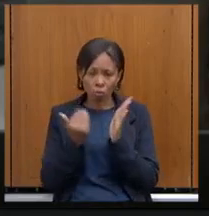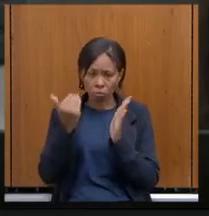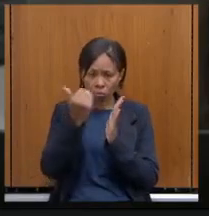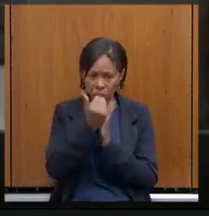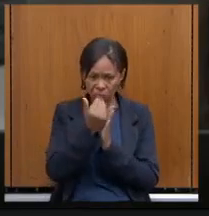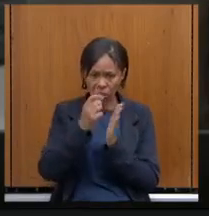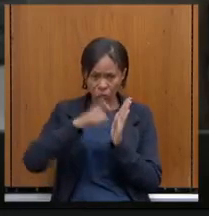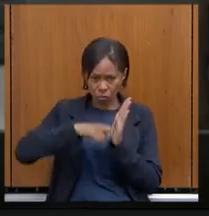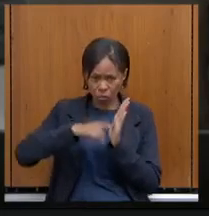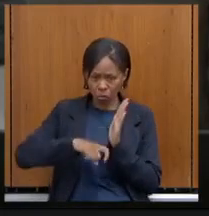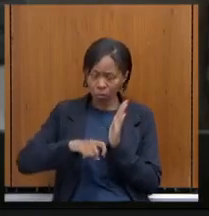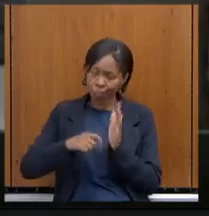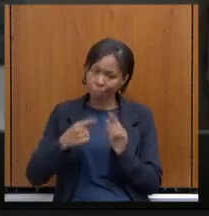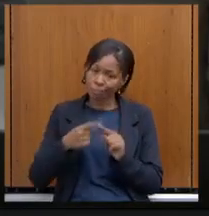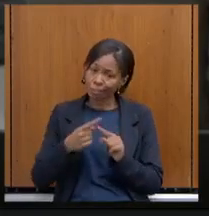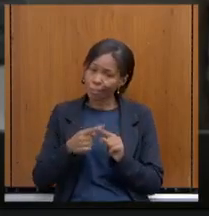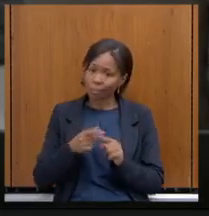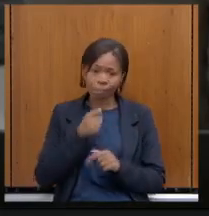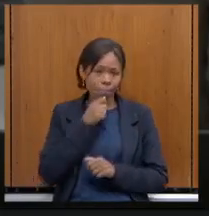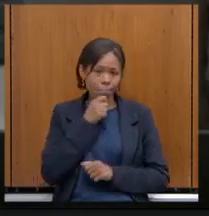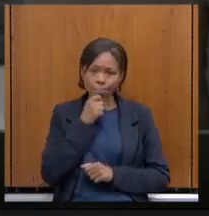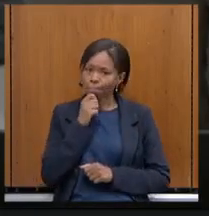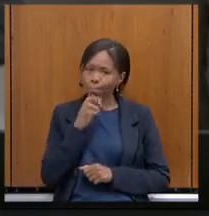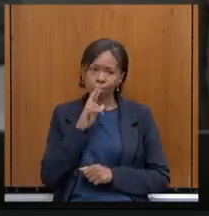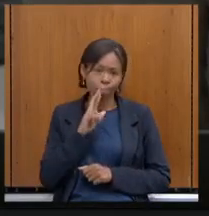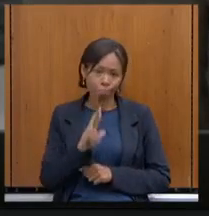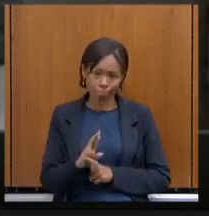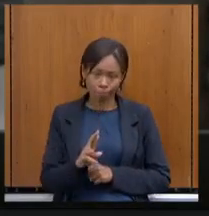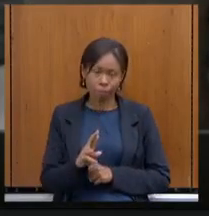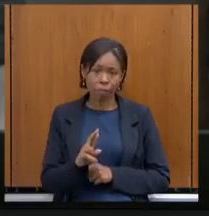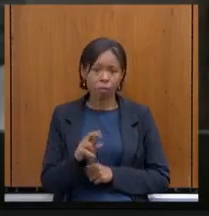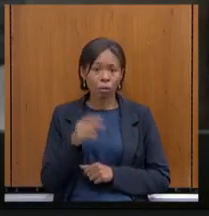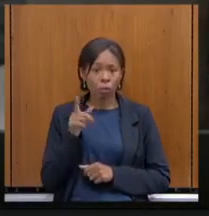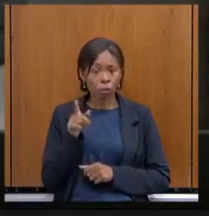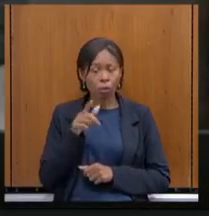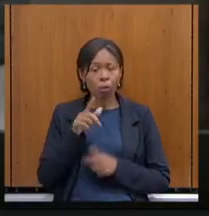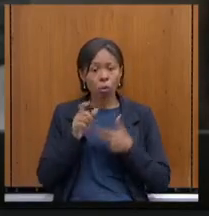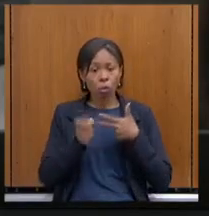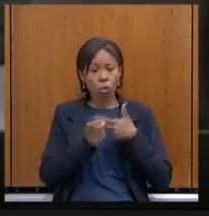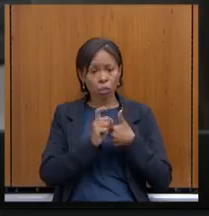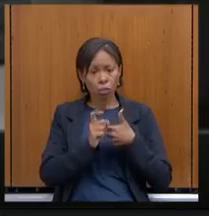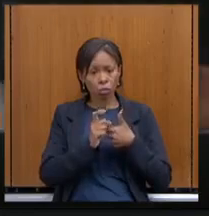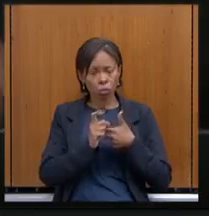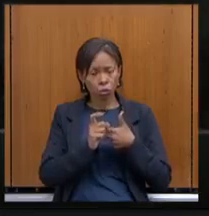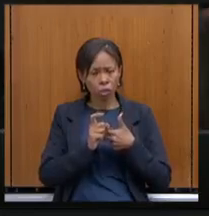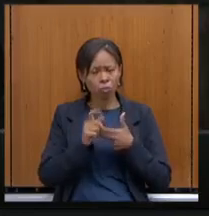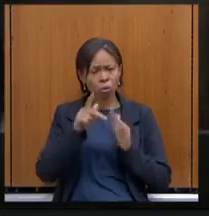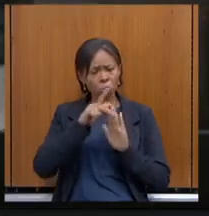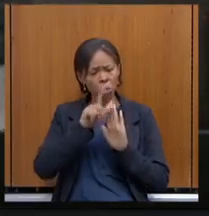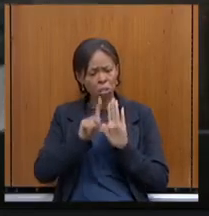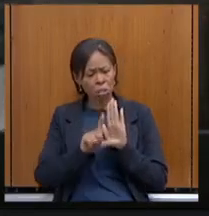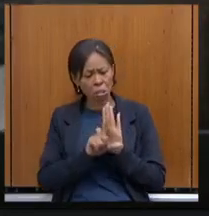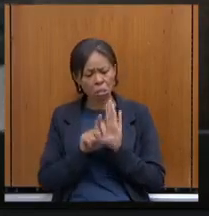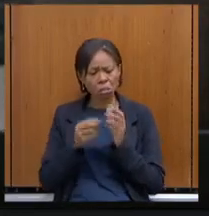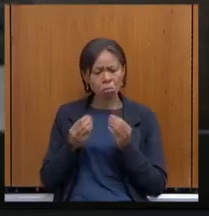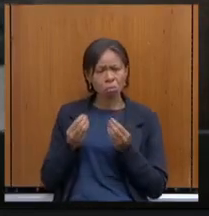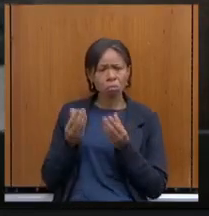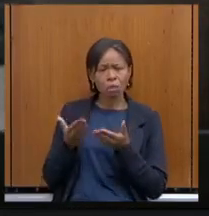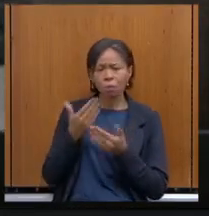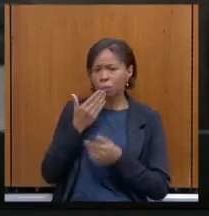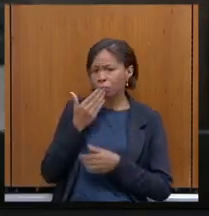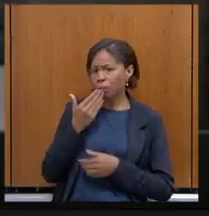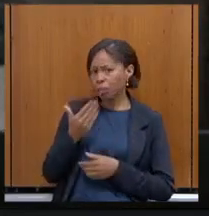Ao mesmo tempo, o Executivo envia um projeto de lei pedindo que a Assembleia